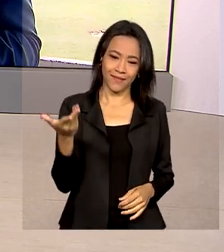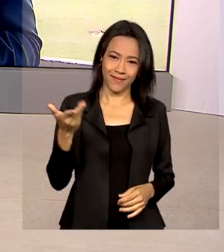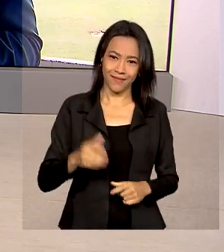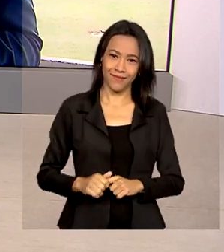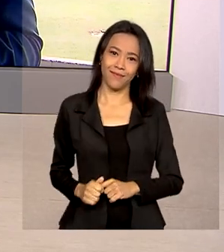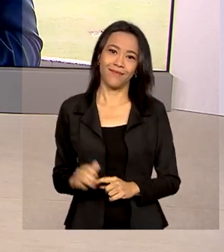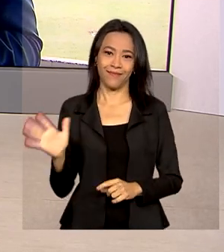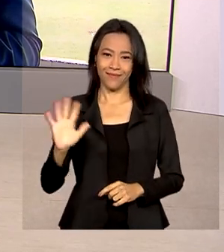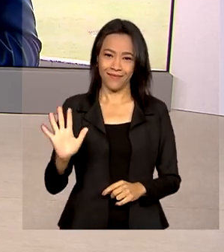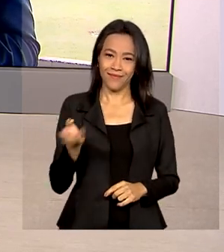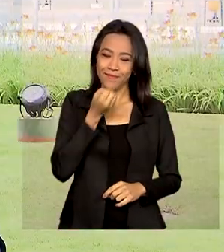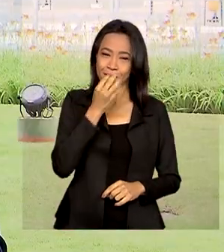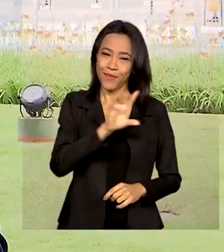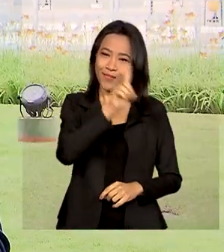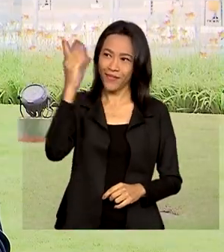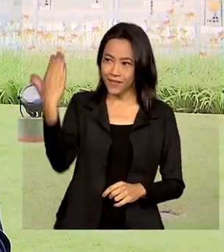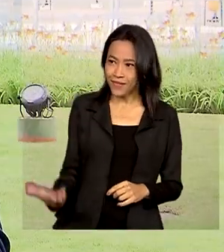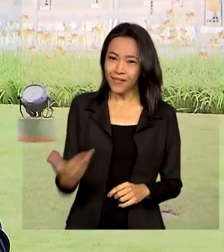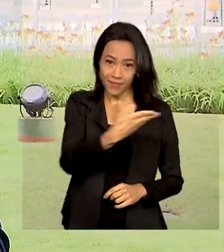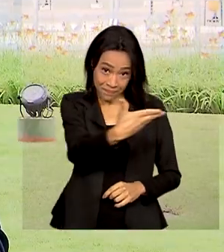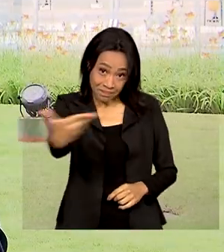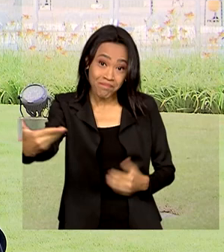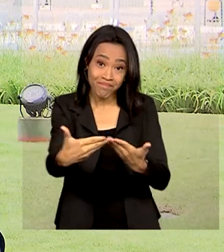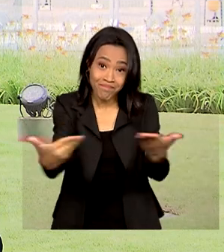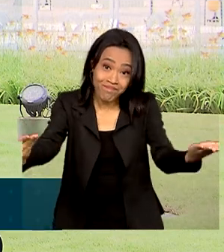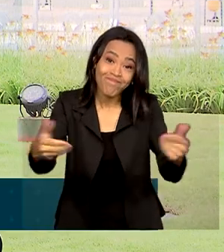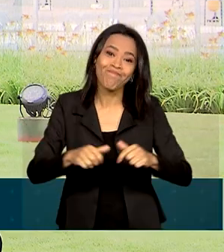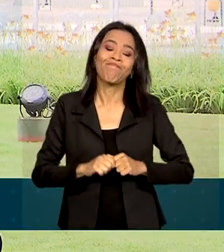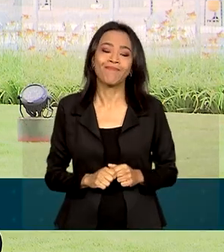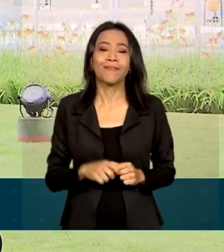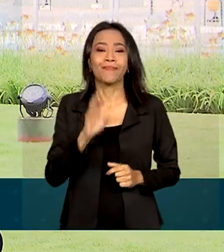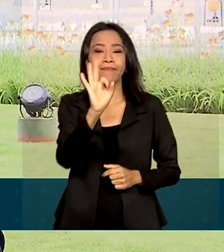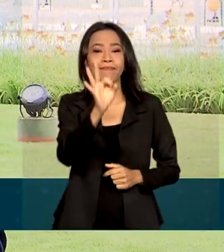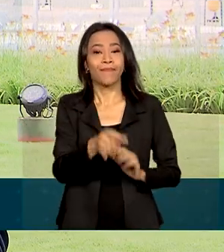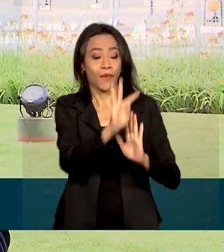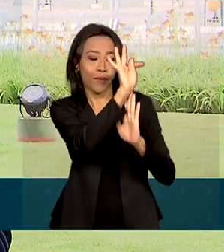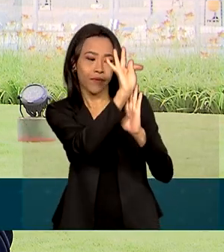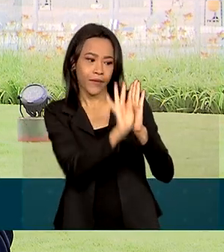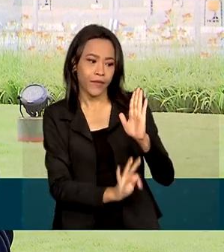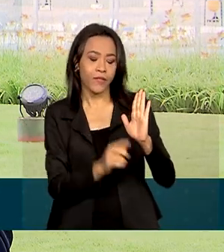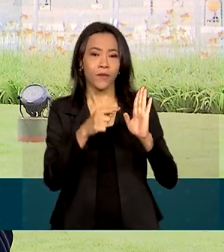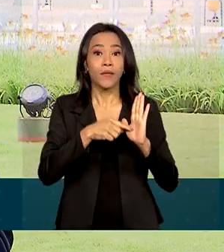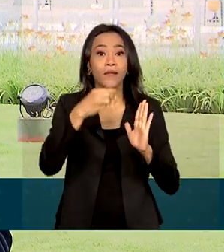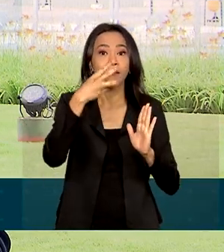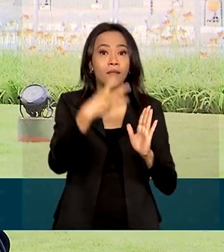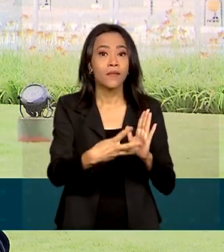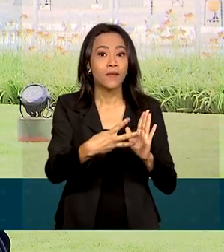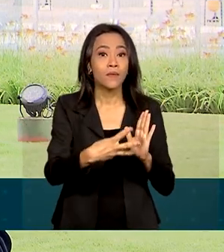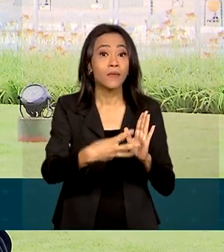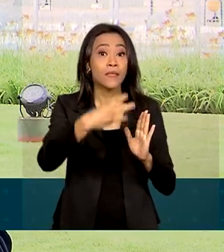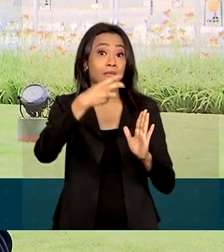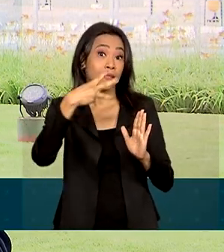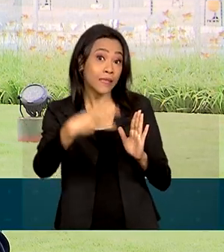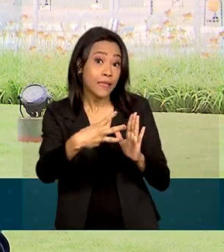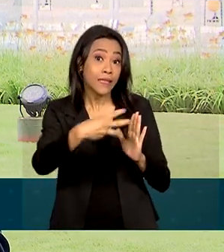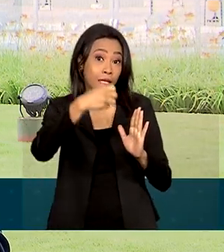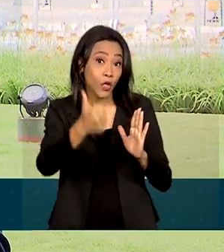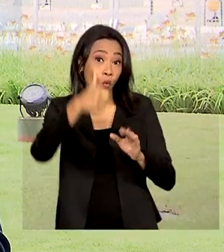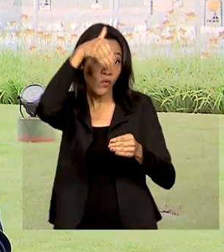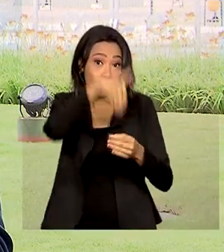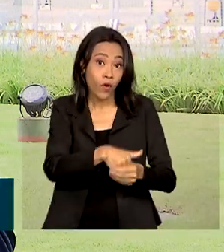Olá, Mara. Bom dia para você. Bom dia a todos. Os é isso mesmo, o texto base passou por 331 votos a